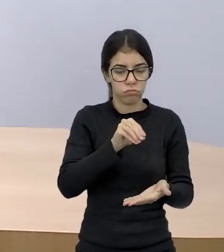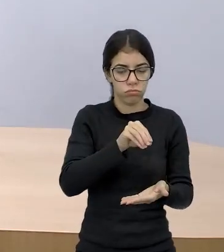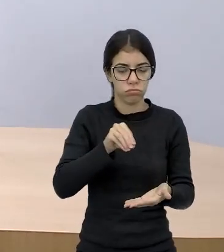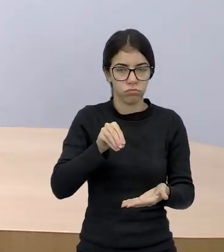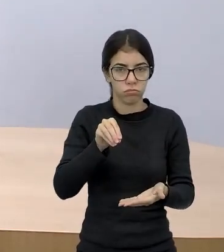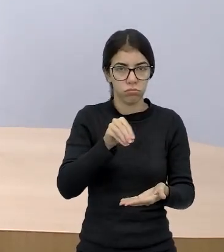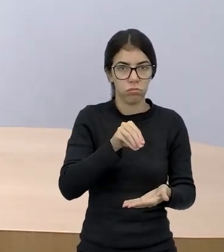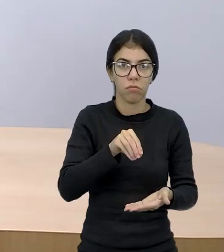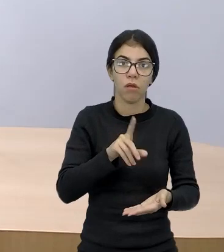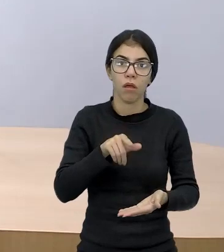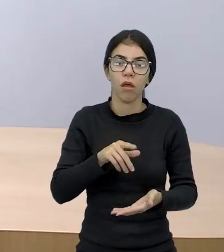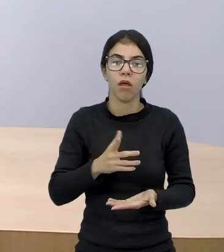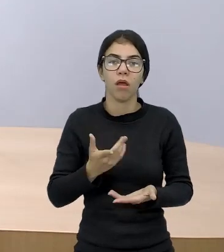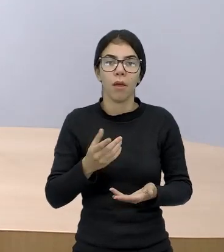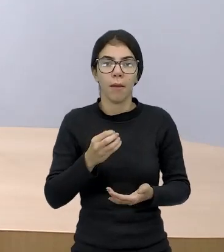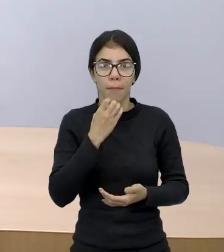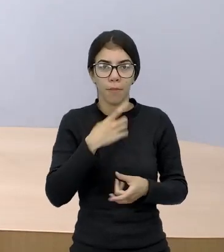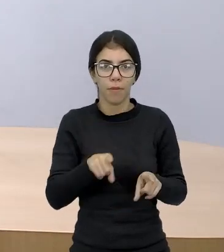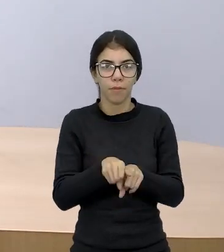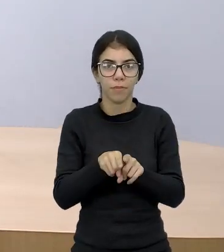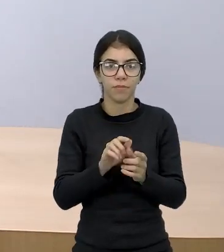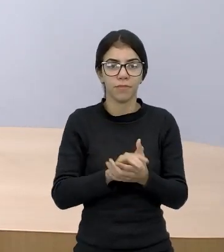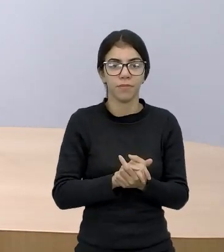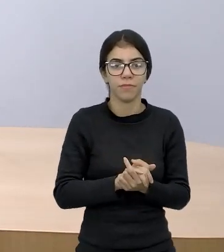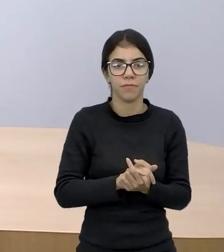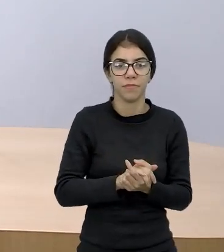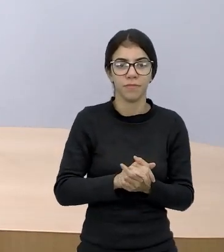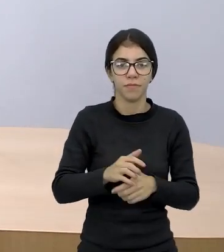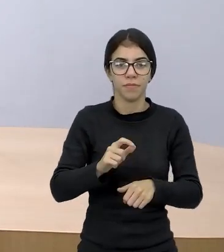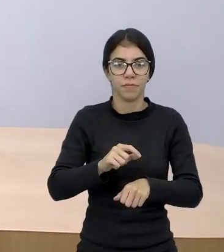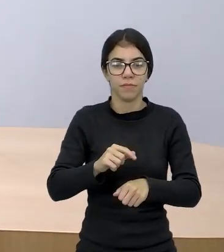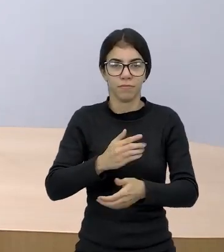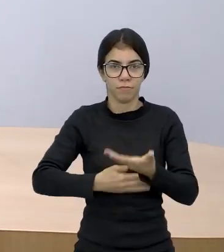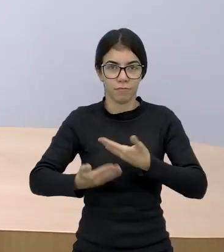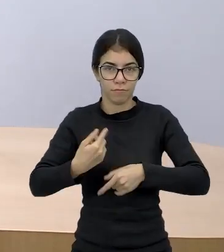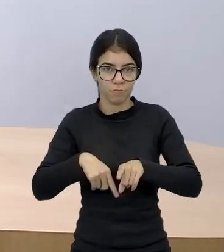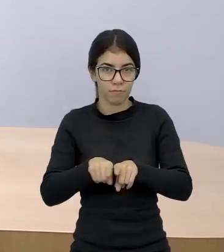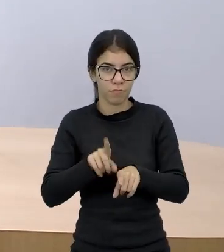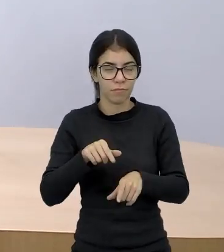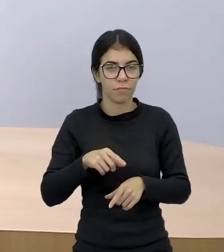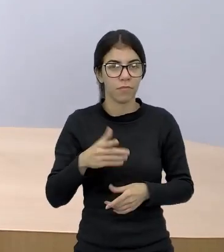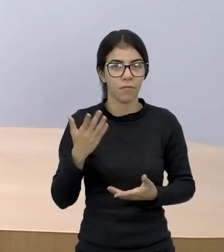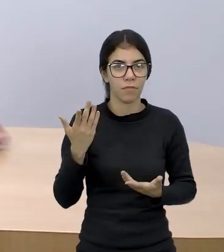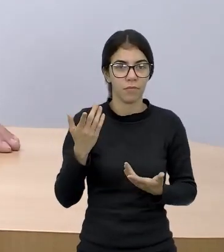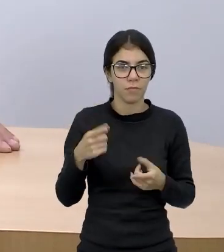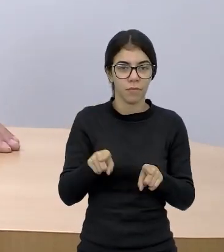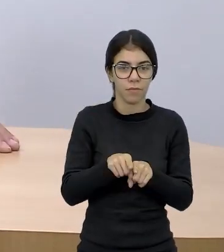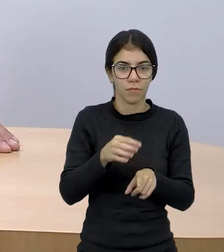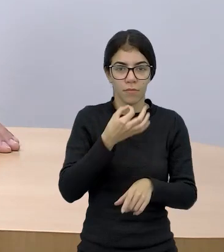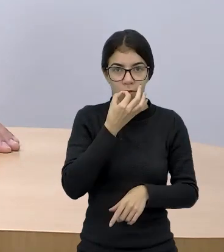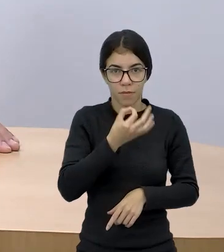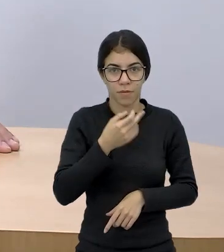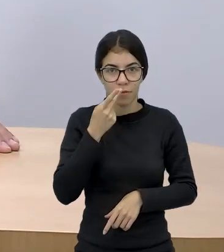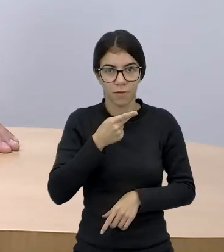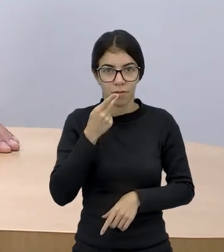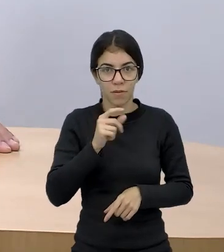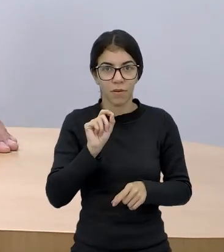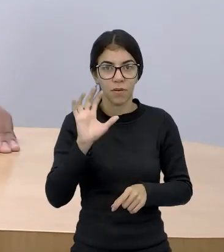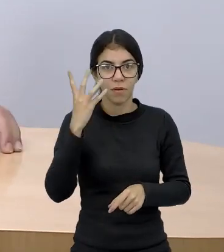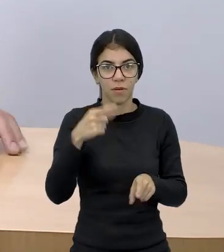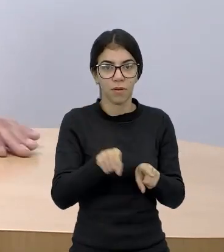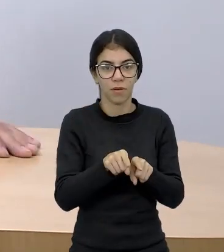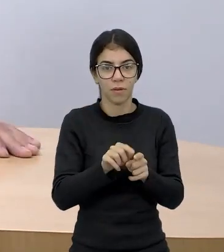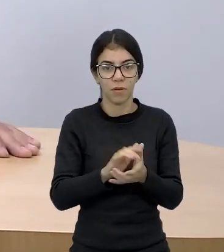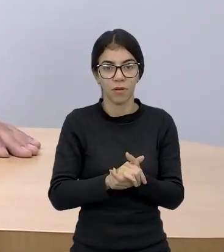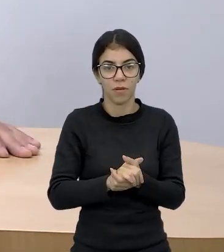pra vocês, que pode ser muito útil aí nas nossas tarefas de recuperação. Fica a dica. Olha só, dando spoiler do que pode acontecer nas